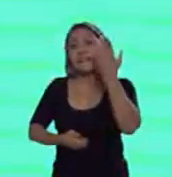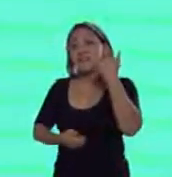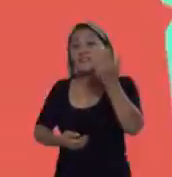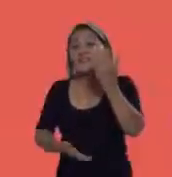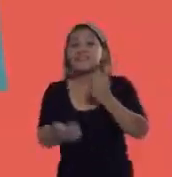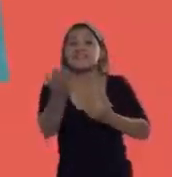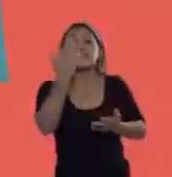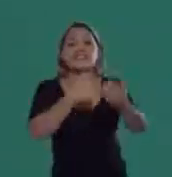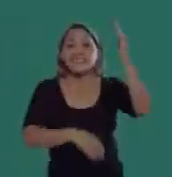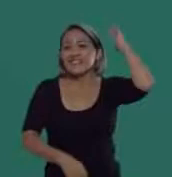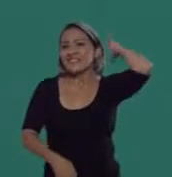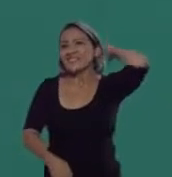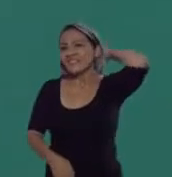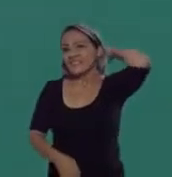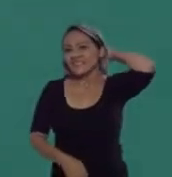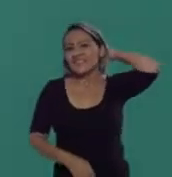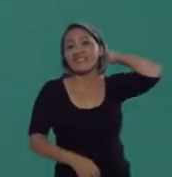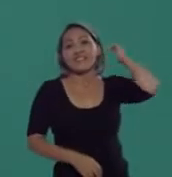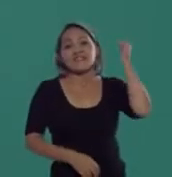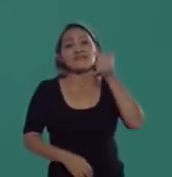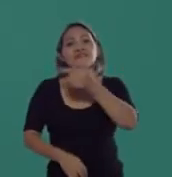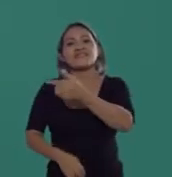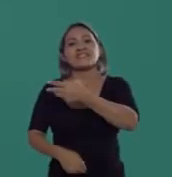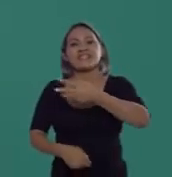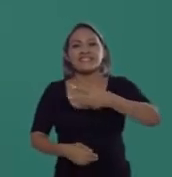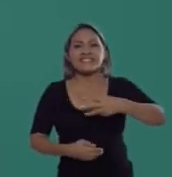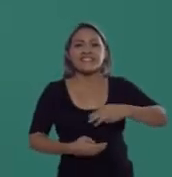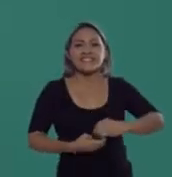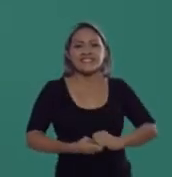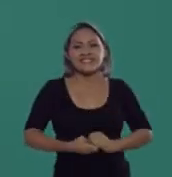Belém, Belém, Belém, 23!